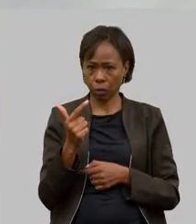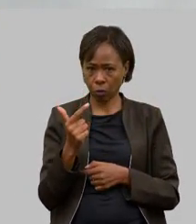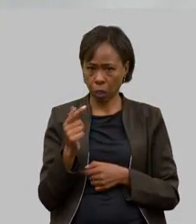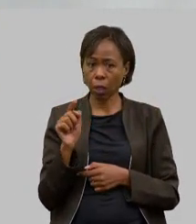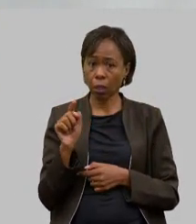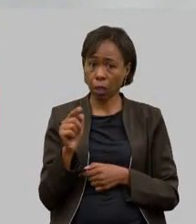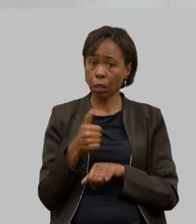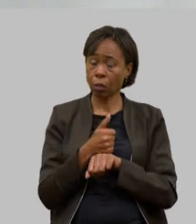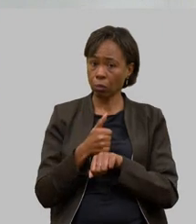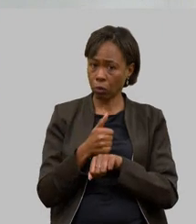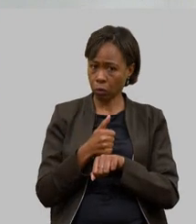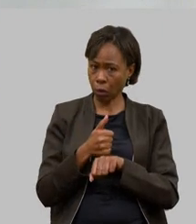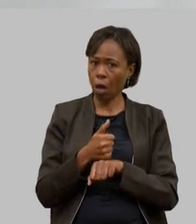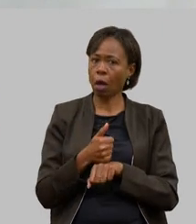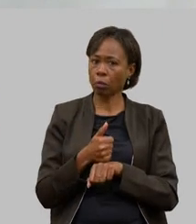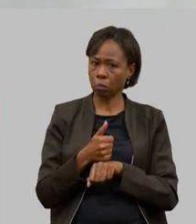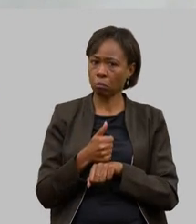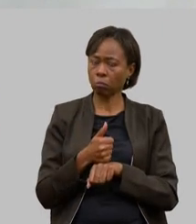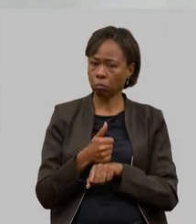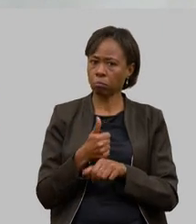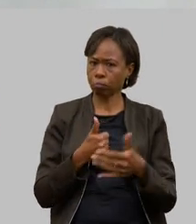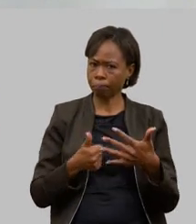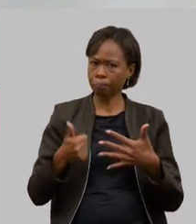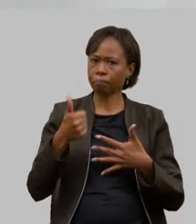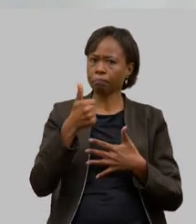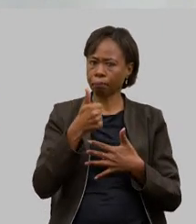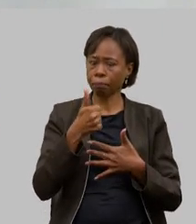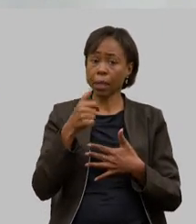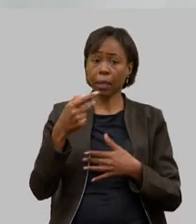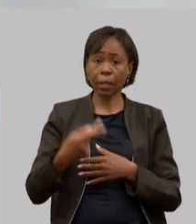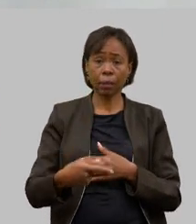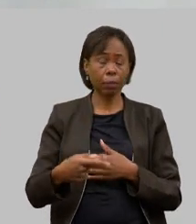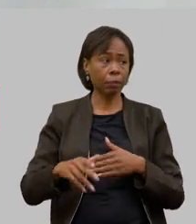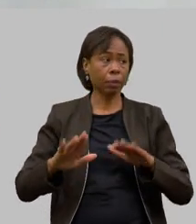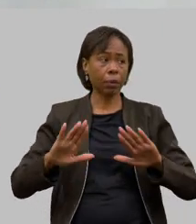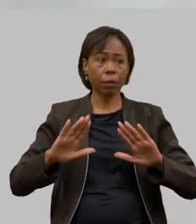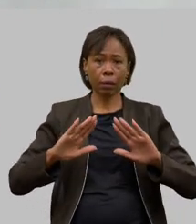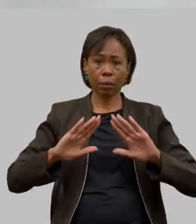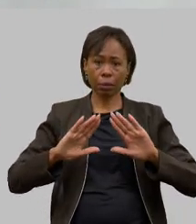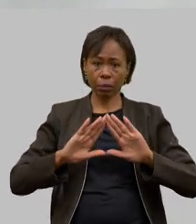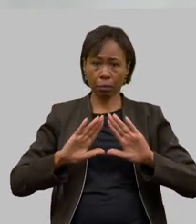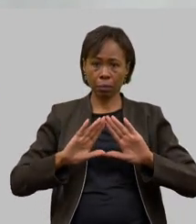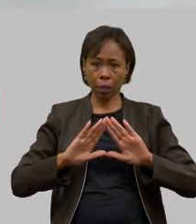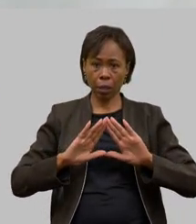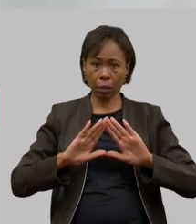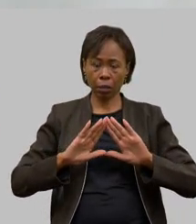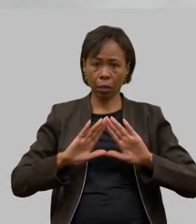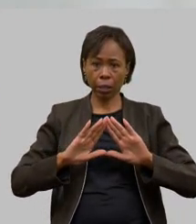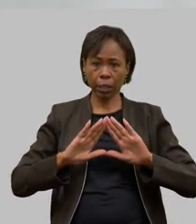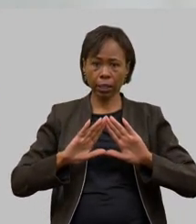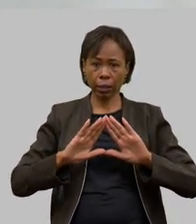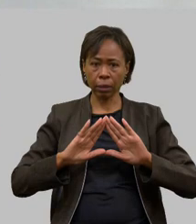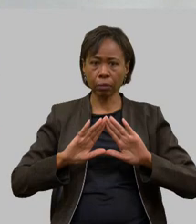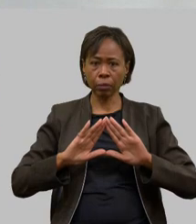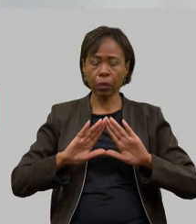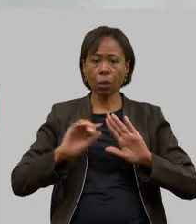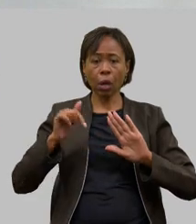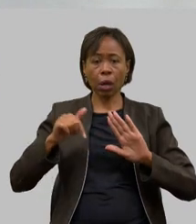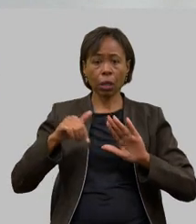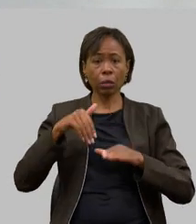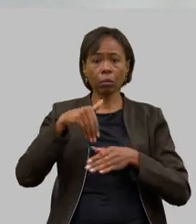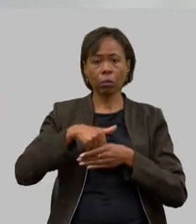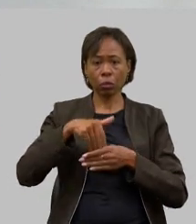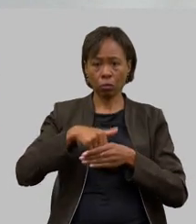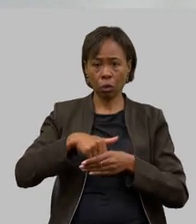e que nós aqui nessa casa do povo fomos colocados aqui pelo voto e muitas